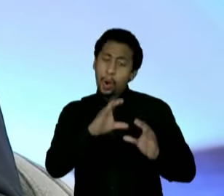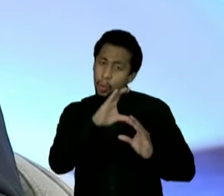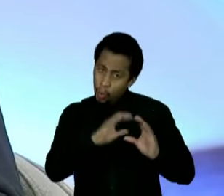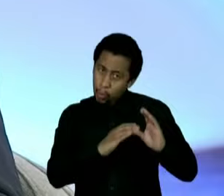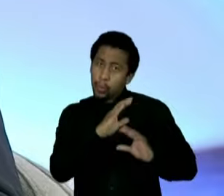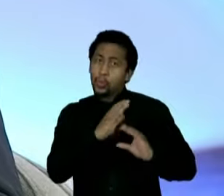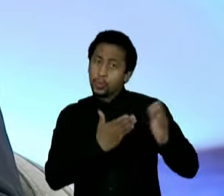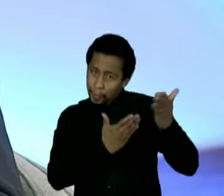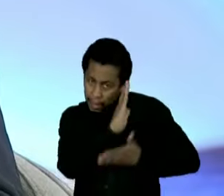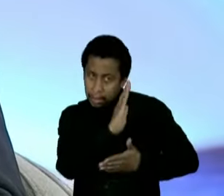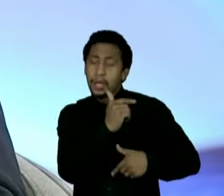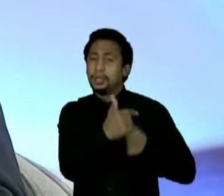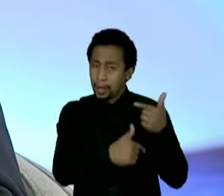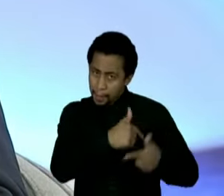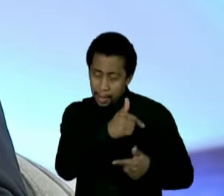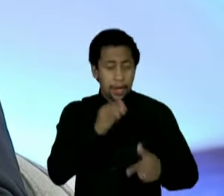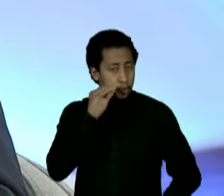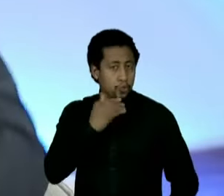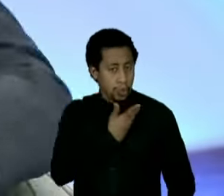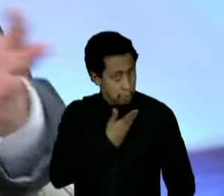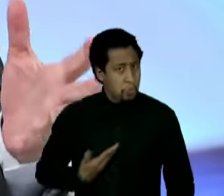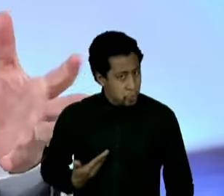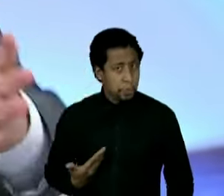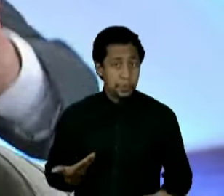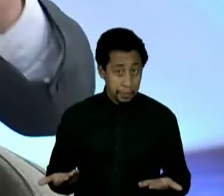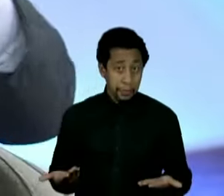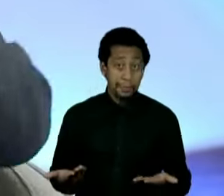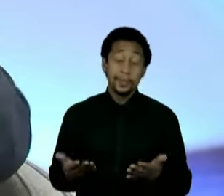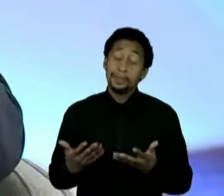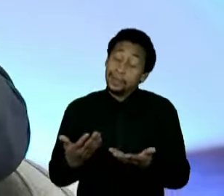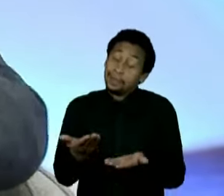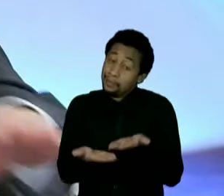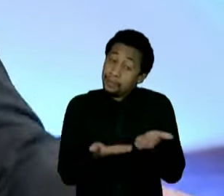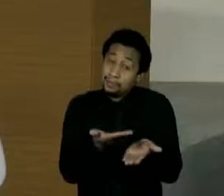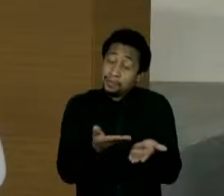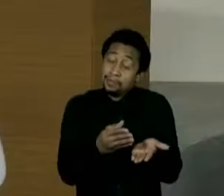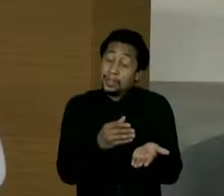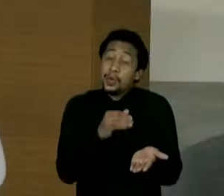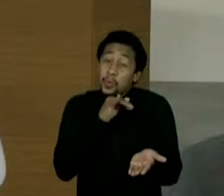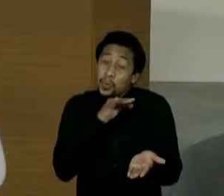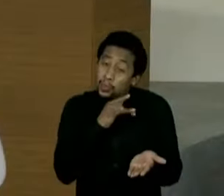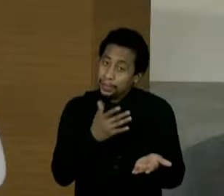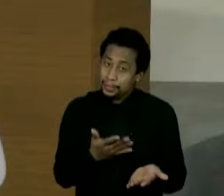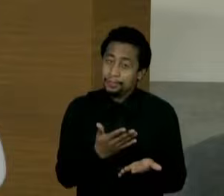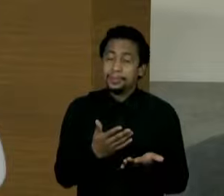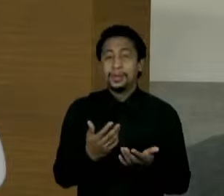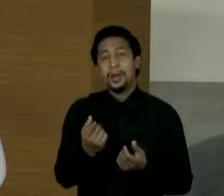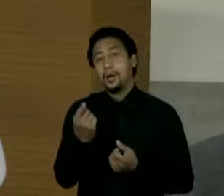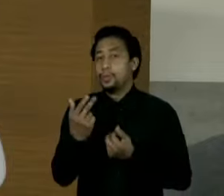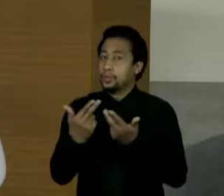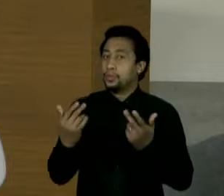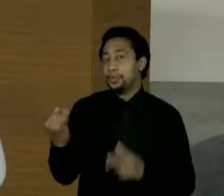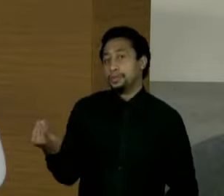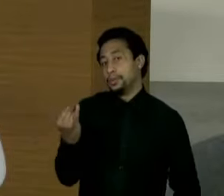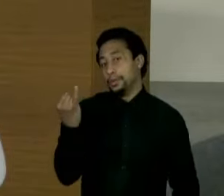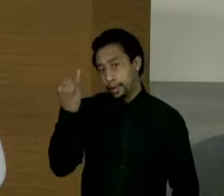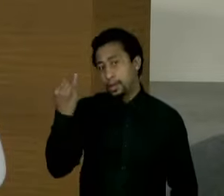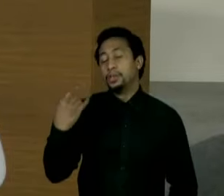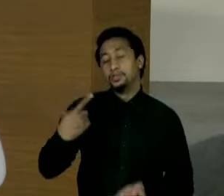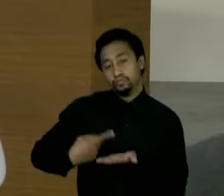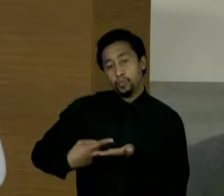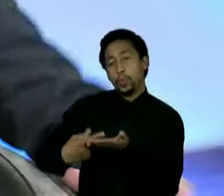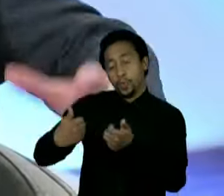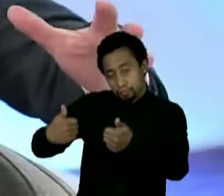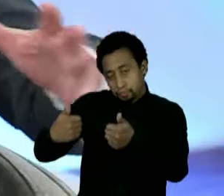equívoco no formato que foi tratado, mas de qualquer maneira houve coisas importantes, acertos importantes, obras